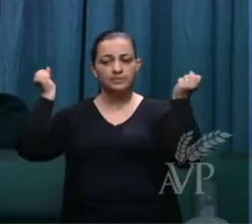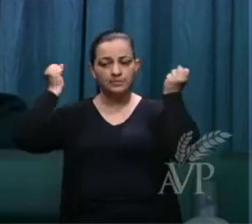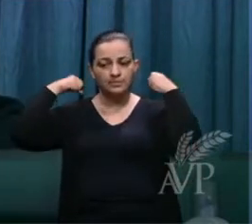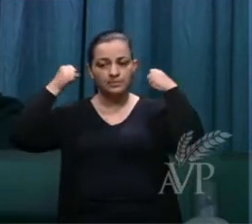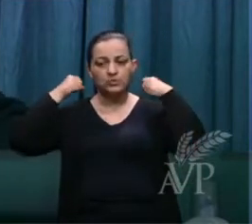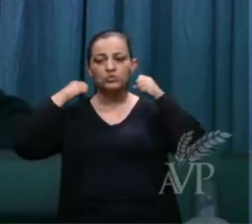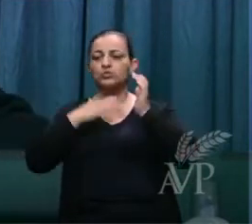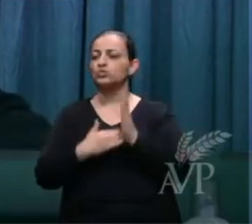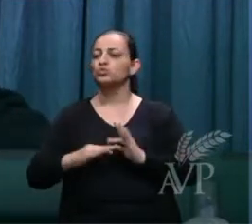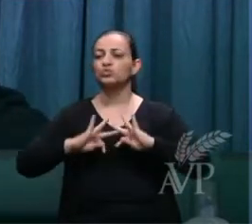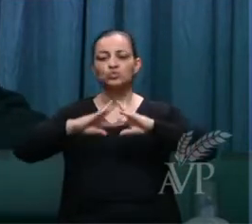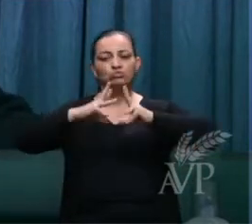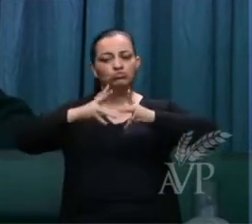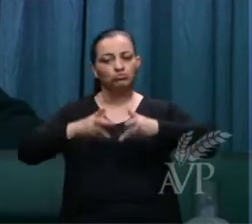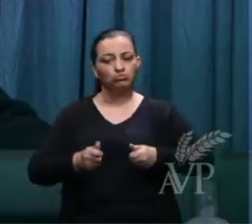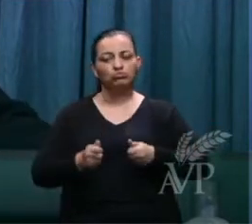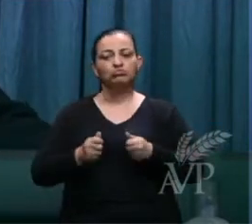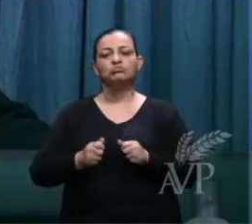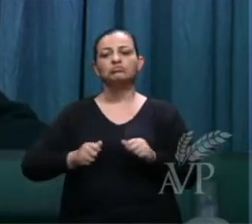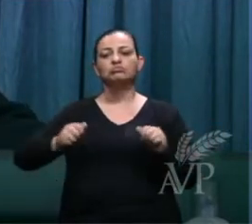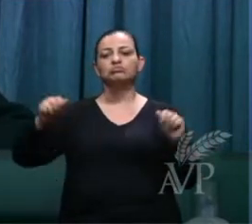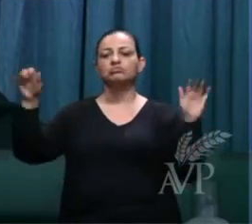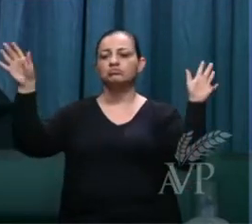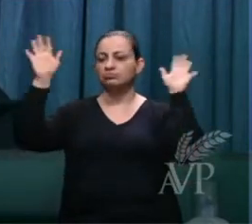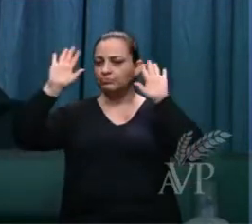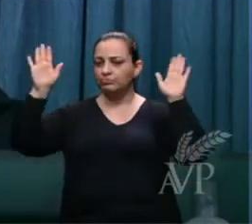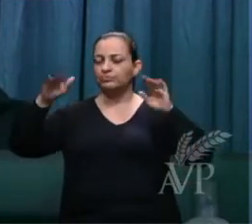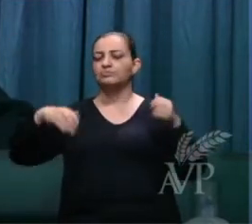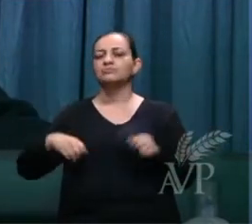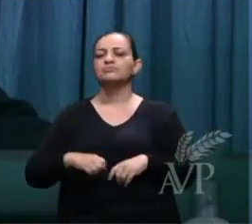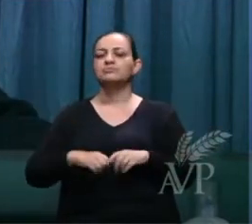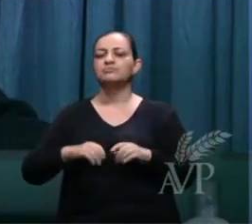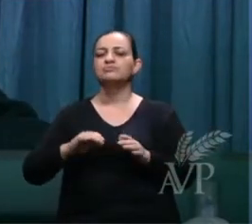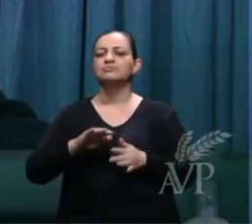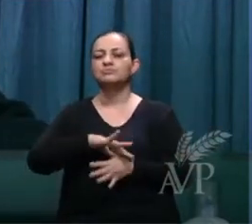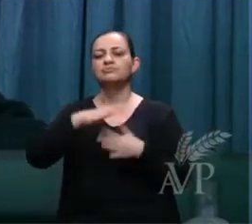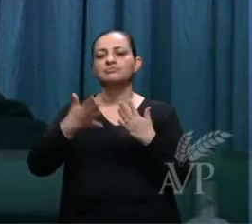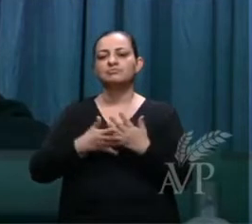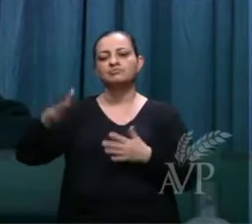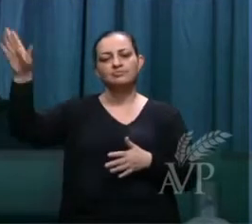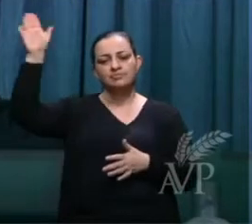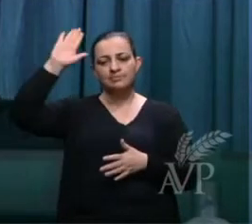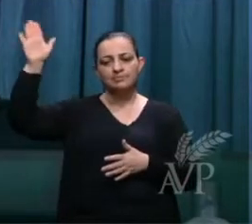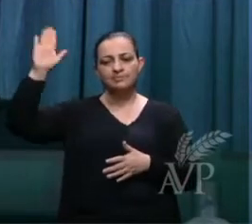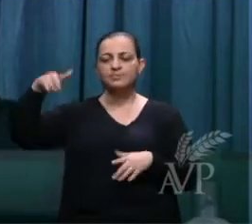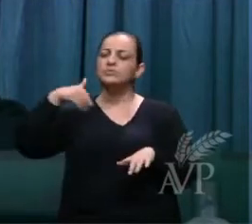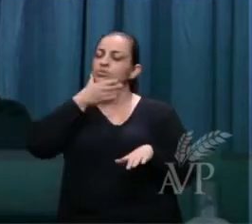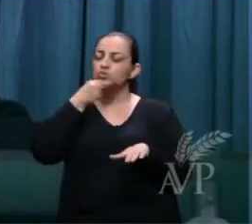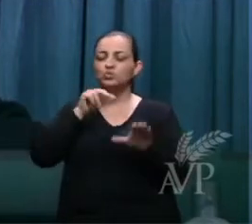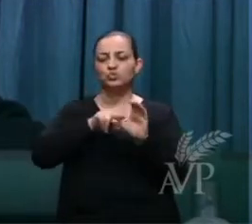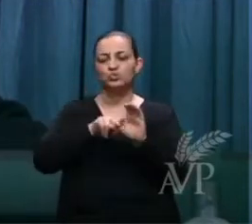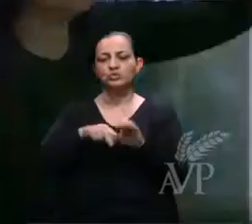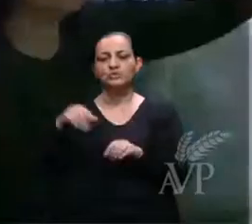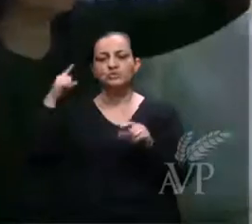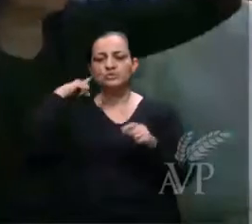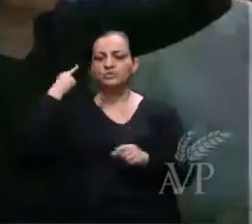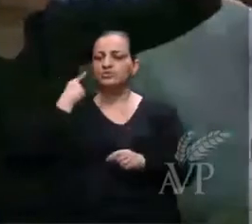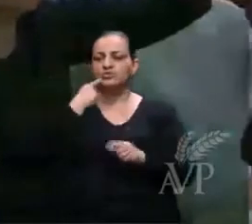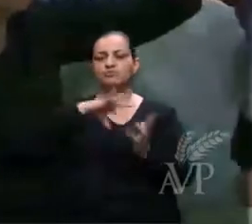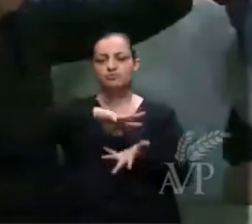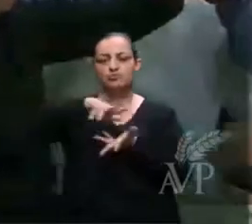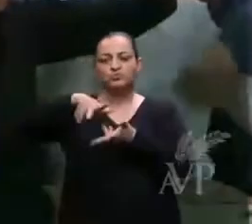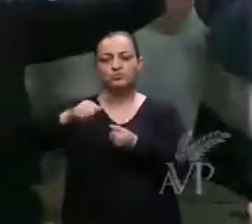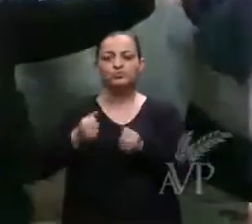todos podem, nesse momento, fazer um sinal para esses nossos irmãos que